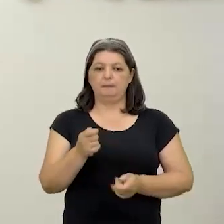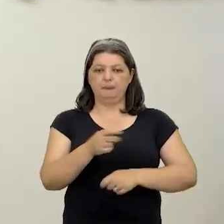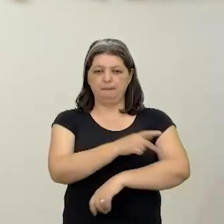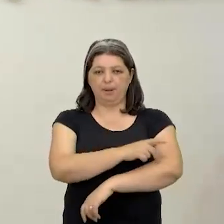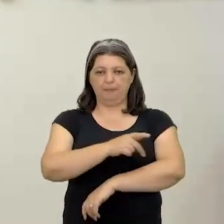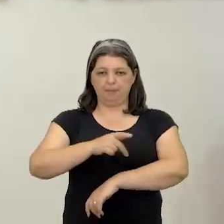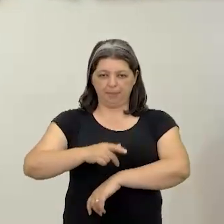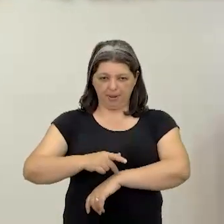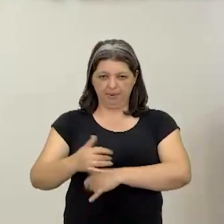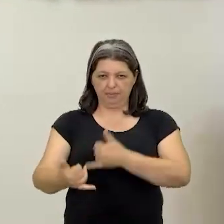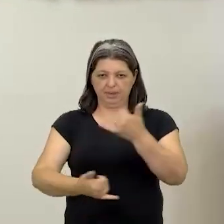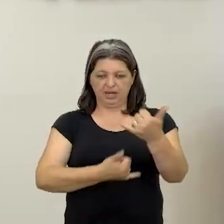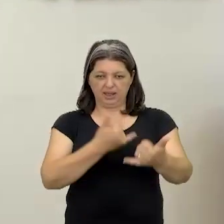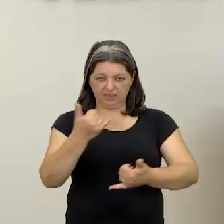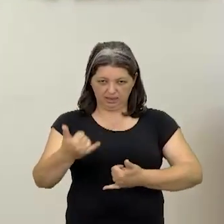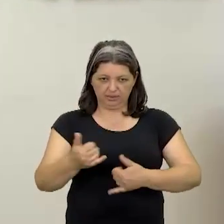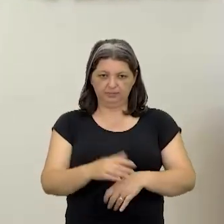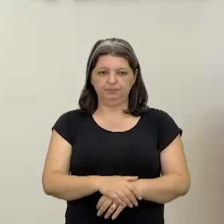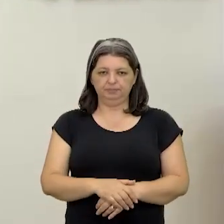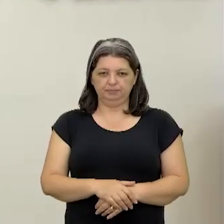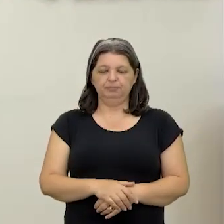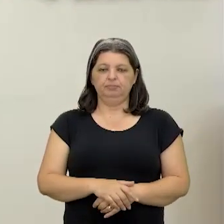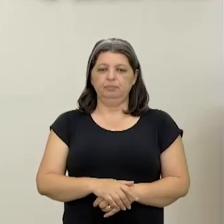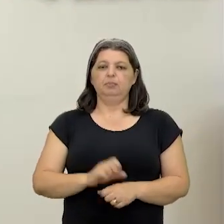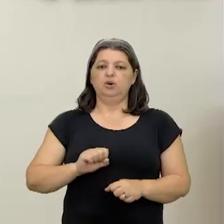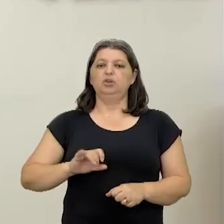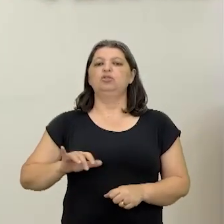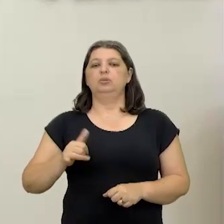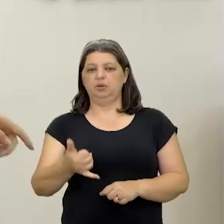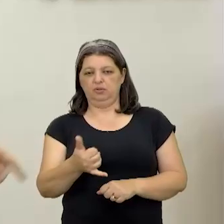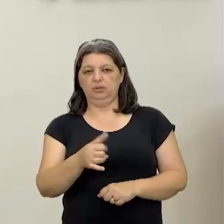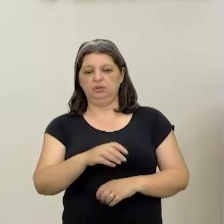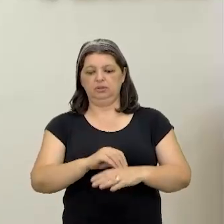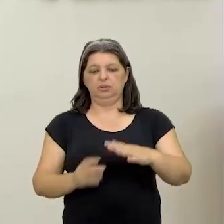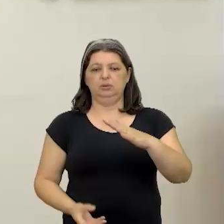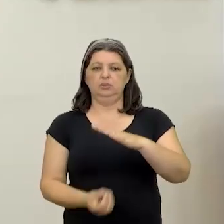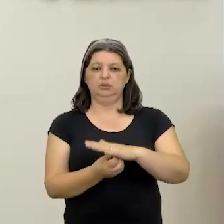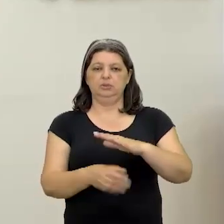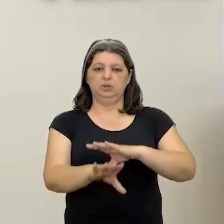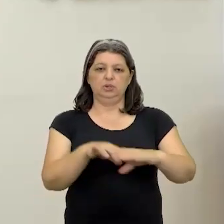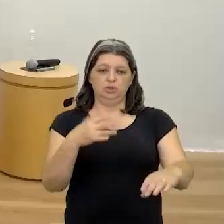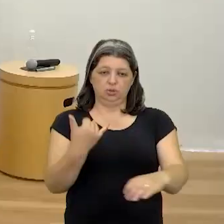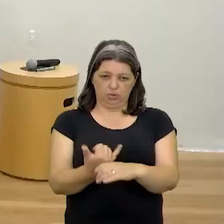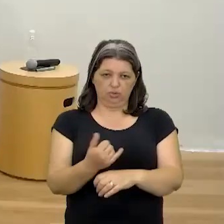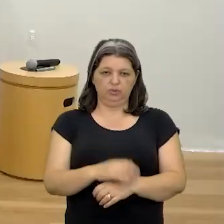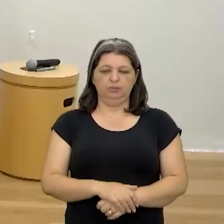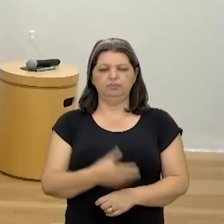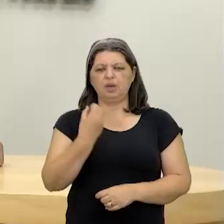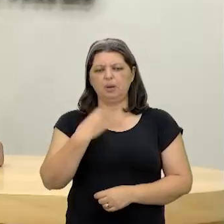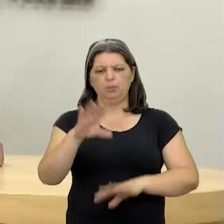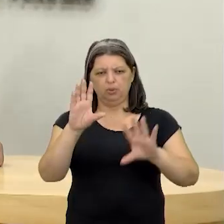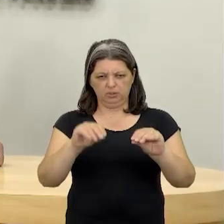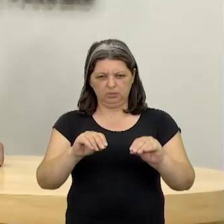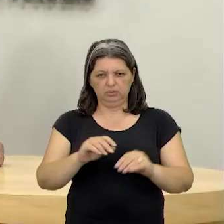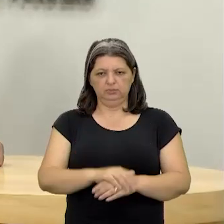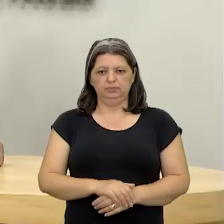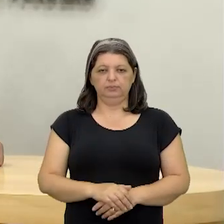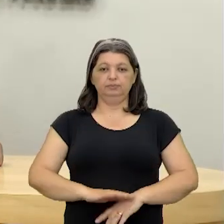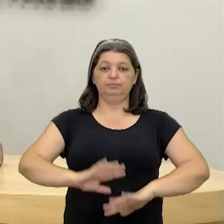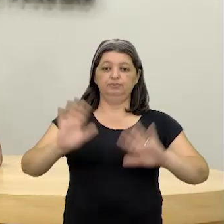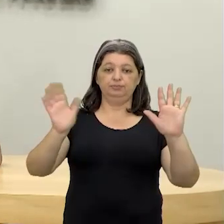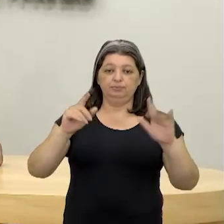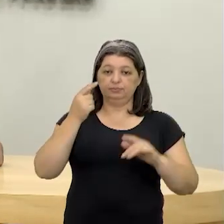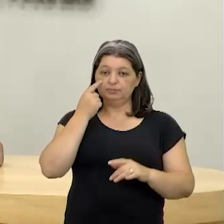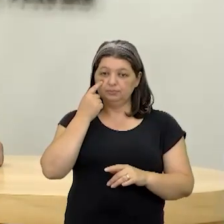aqui que o professor pode aproveitar no repositório, no YouTube. Giba, manda um boa noite para a galera. Pessoal,